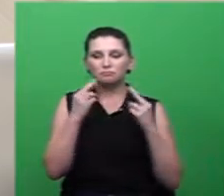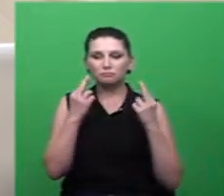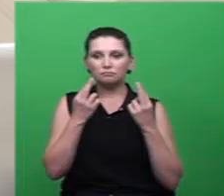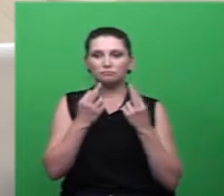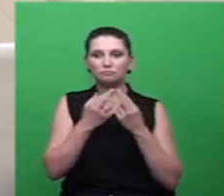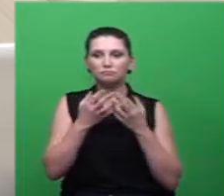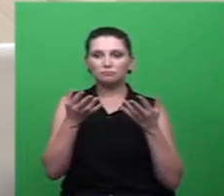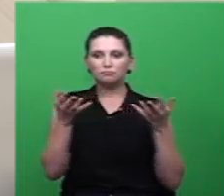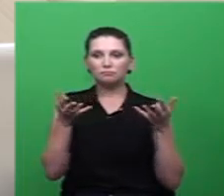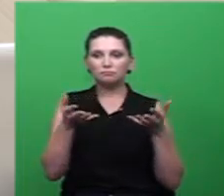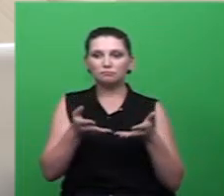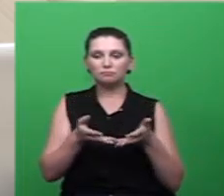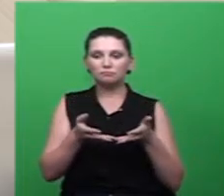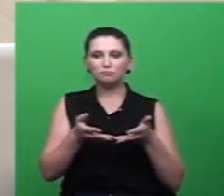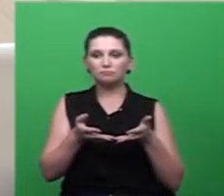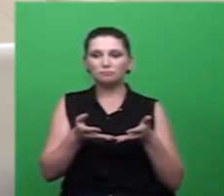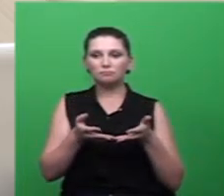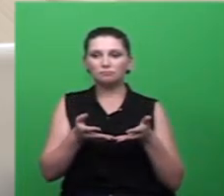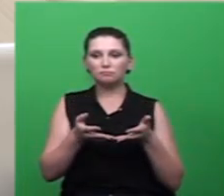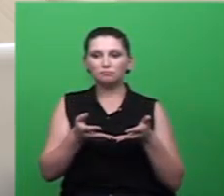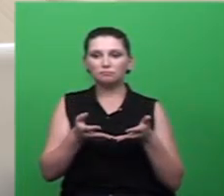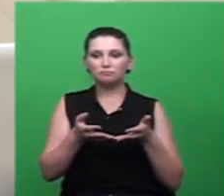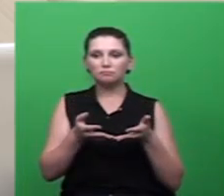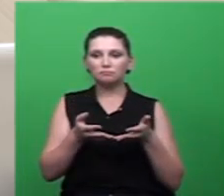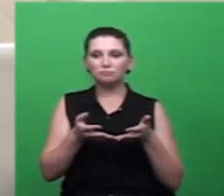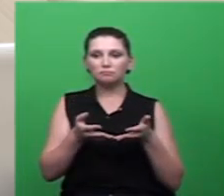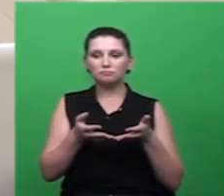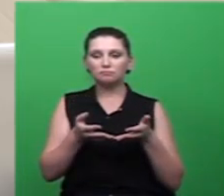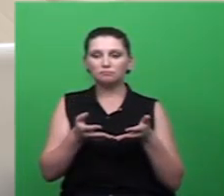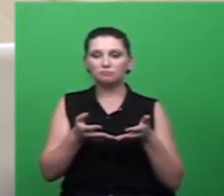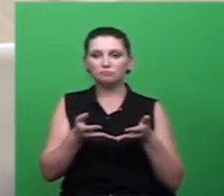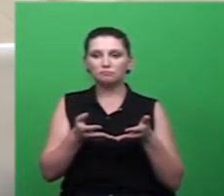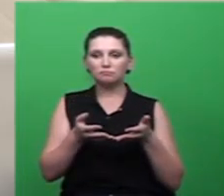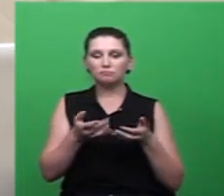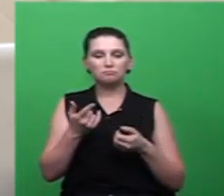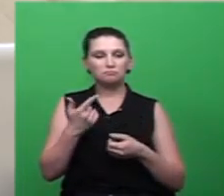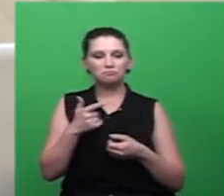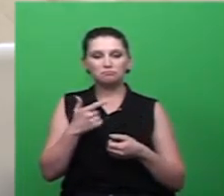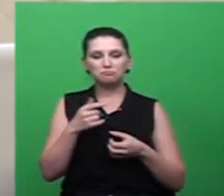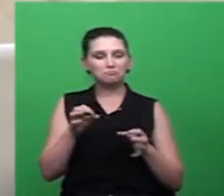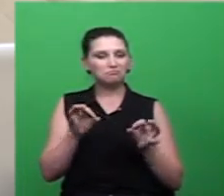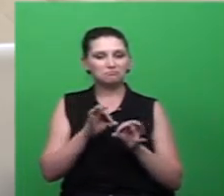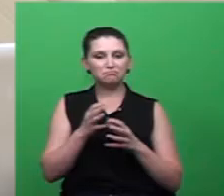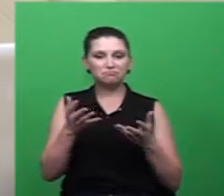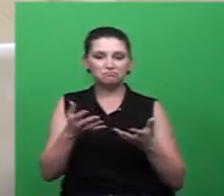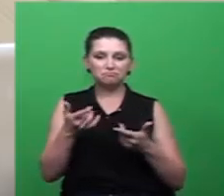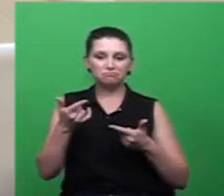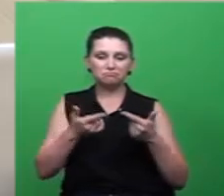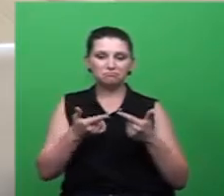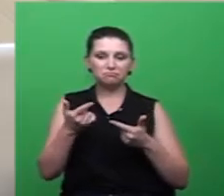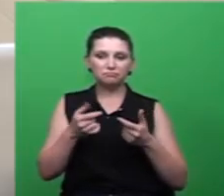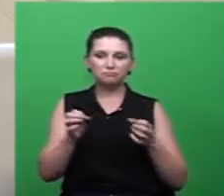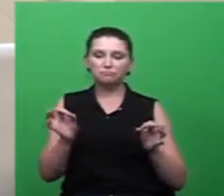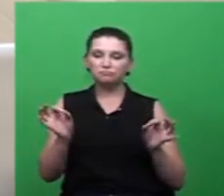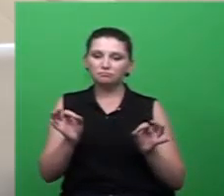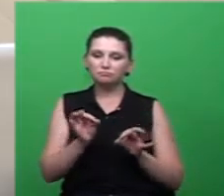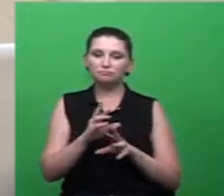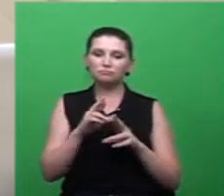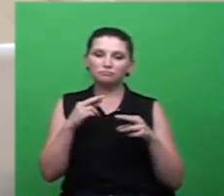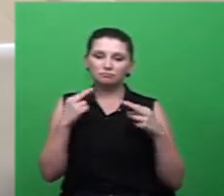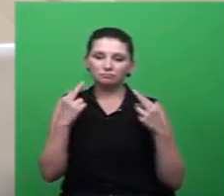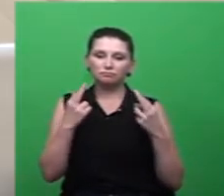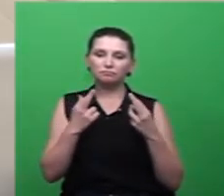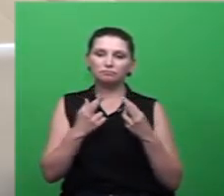e, não havendo mais nada a tratar, encerramos os